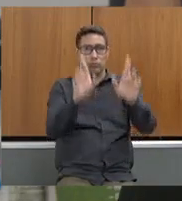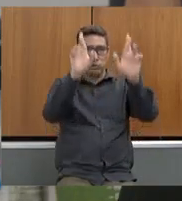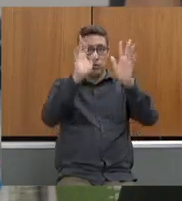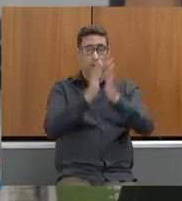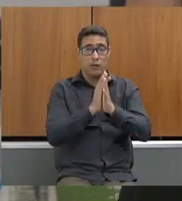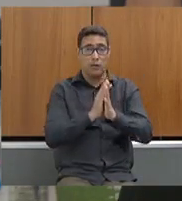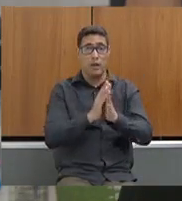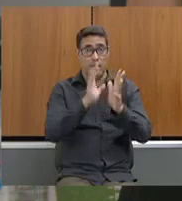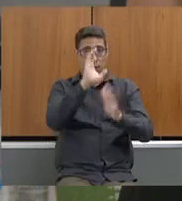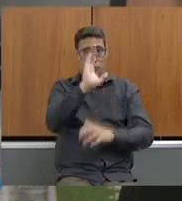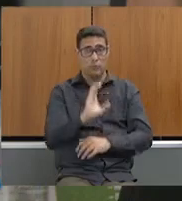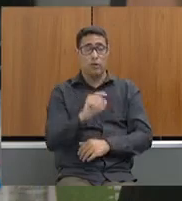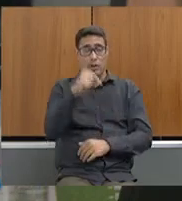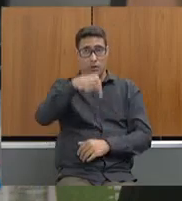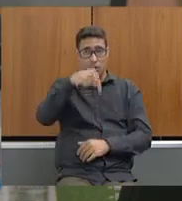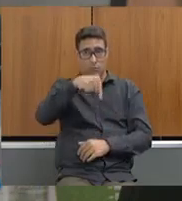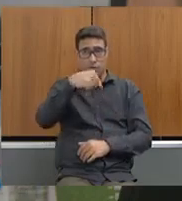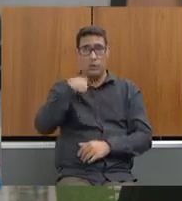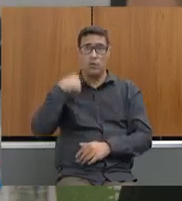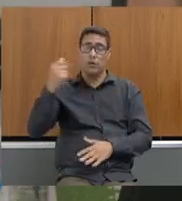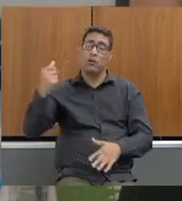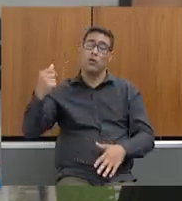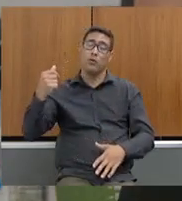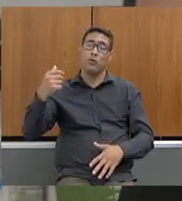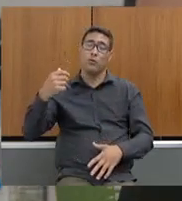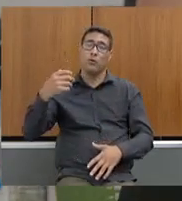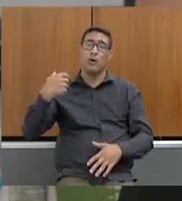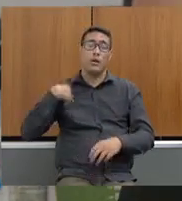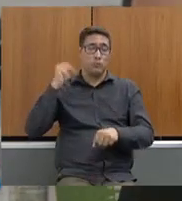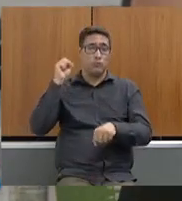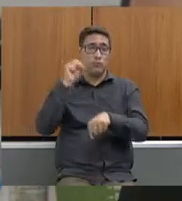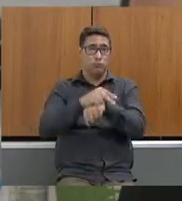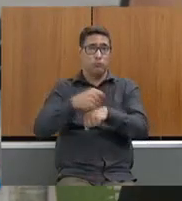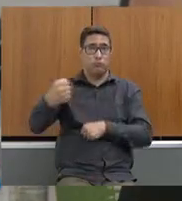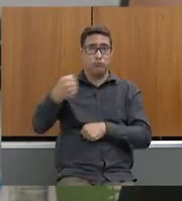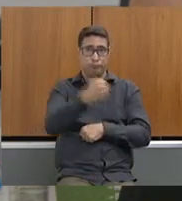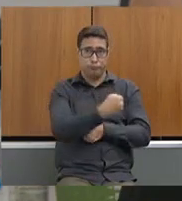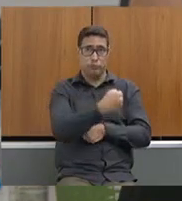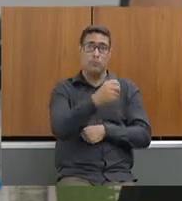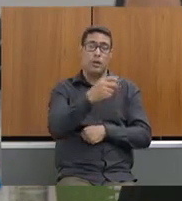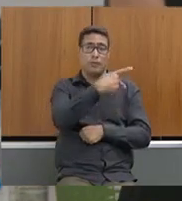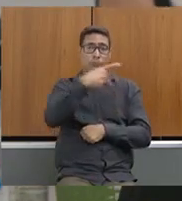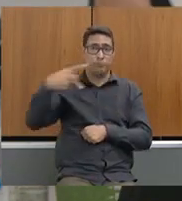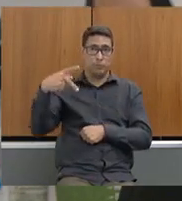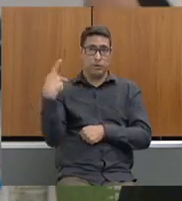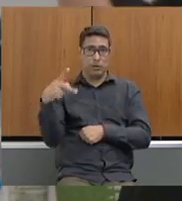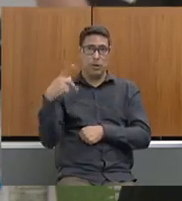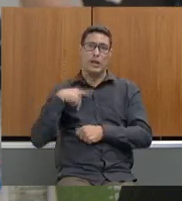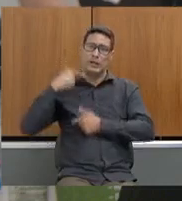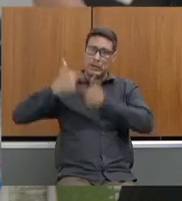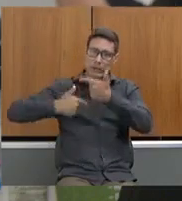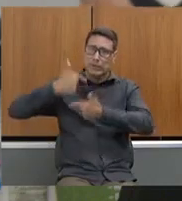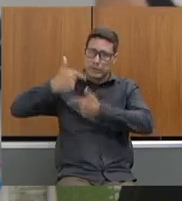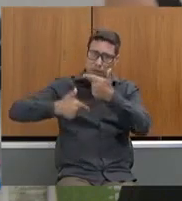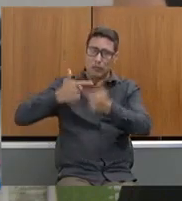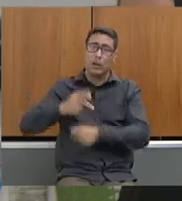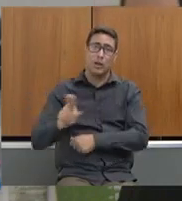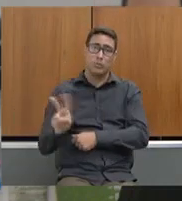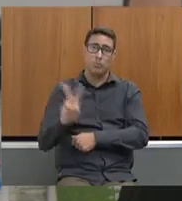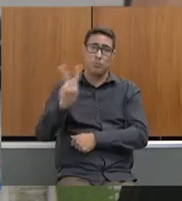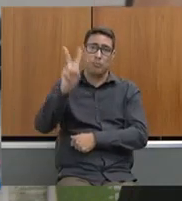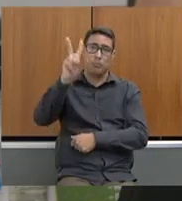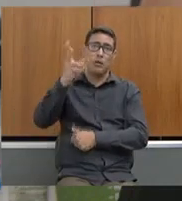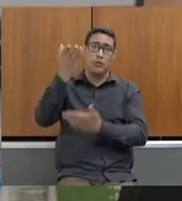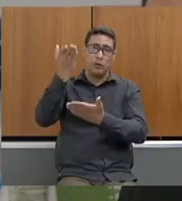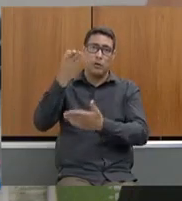longo, desde quando eu assumi a presidência dela, eu tenho trabalhado para valorizar os servidores da Secretaria